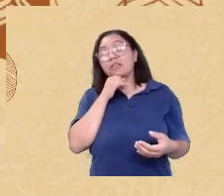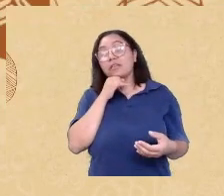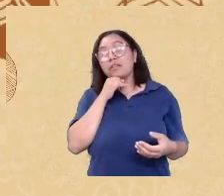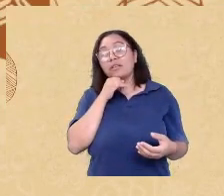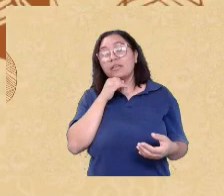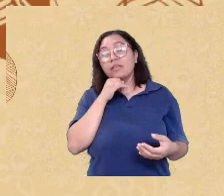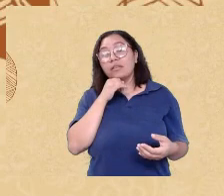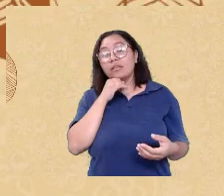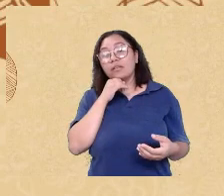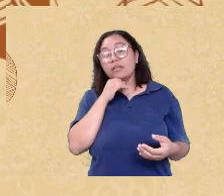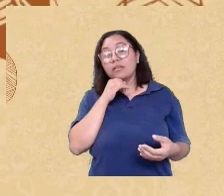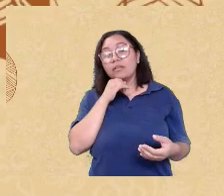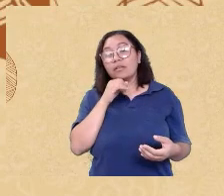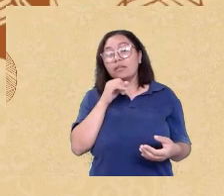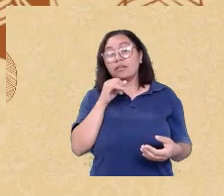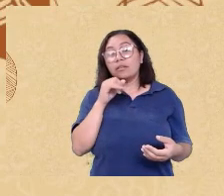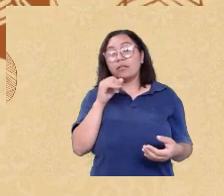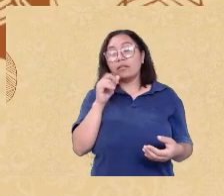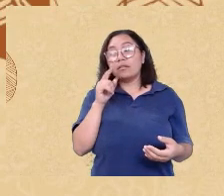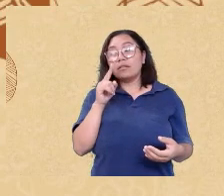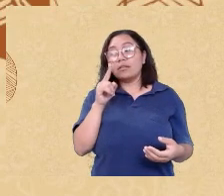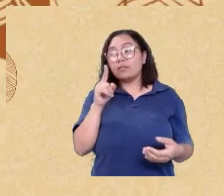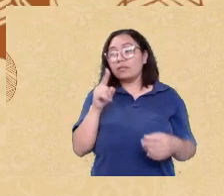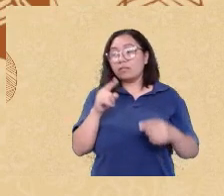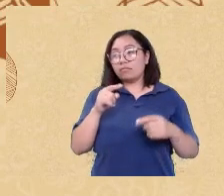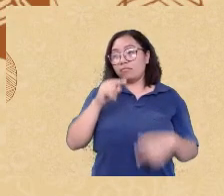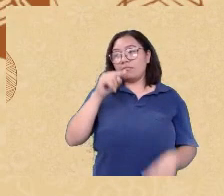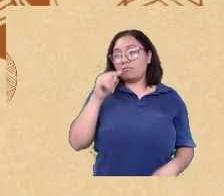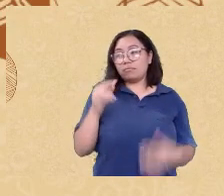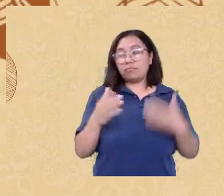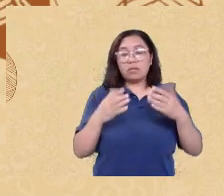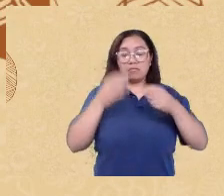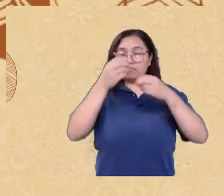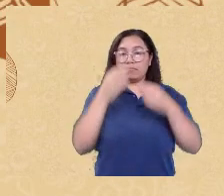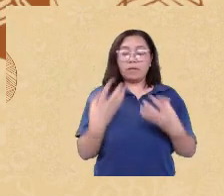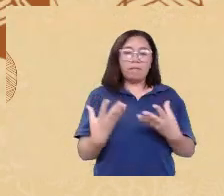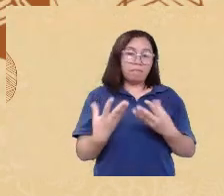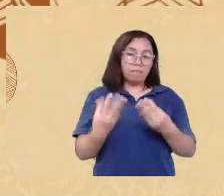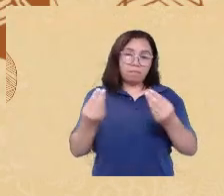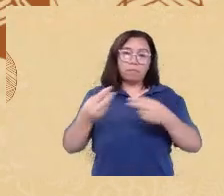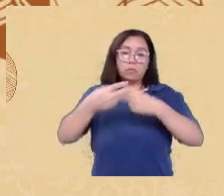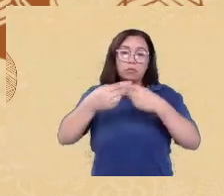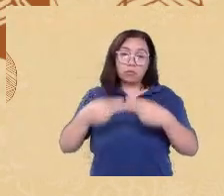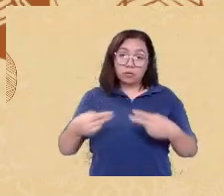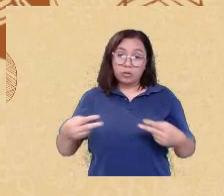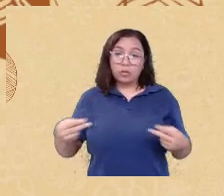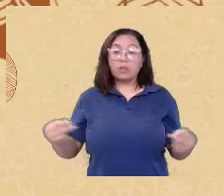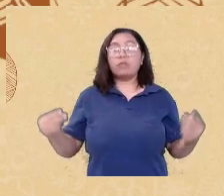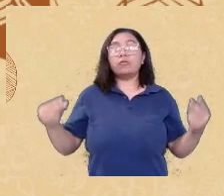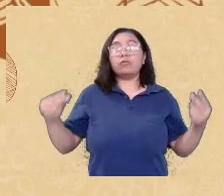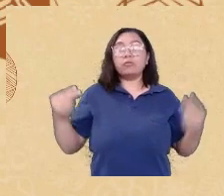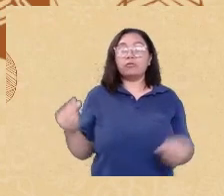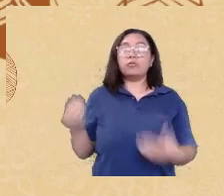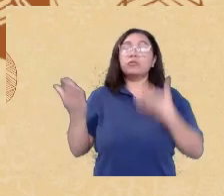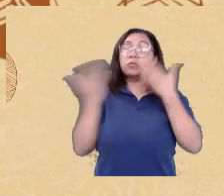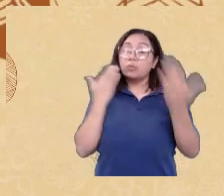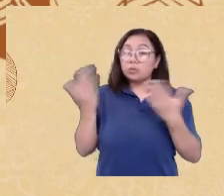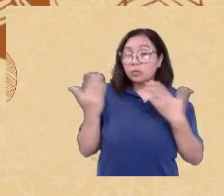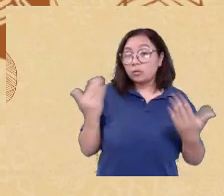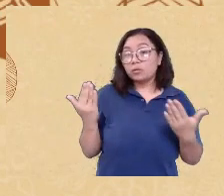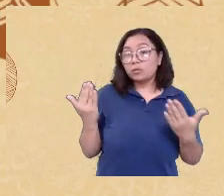R o Zarek K e o EDSD sendo que o Calculares inclusive é comercializado no Brasil